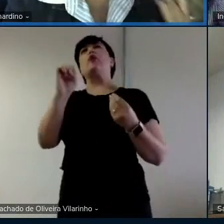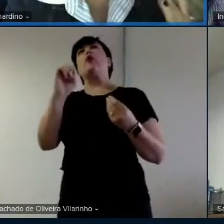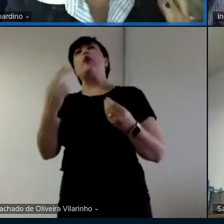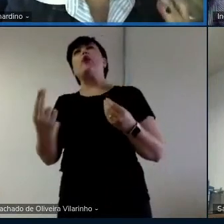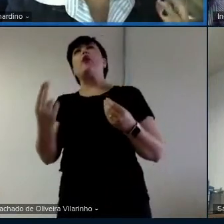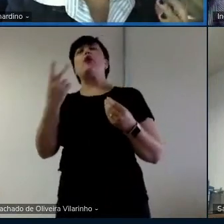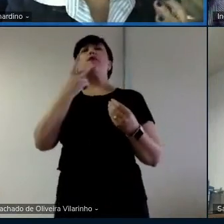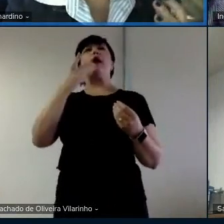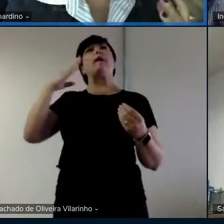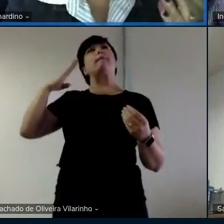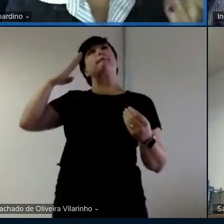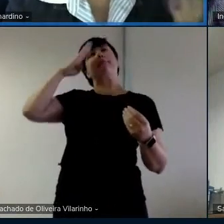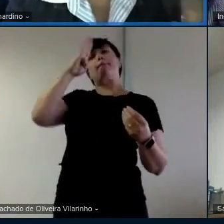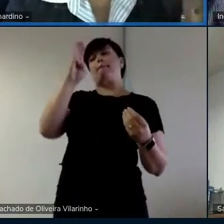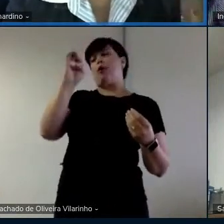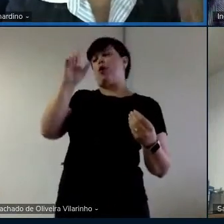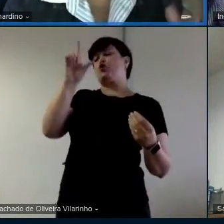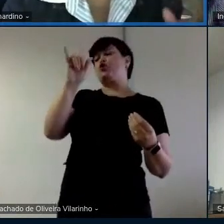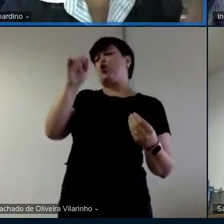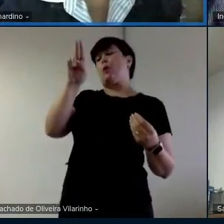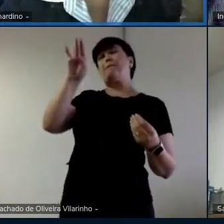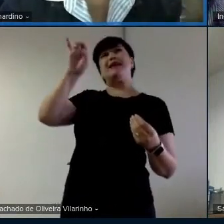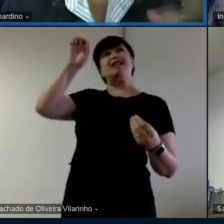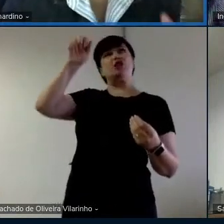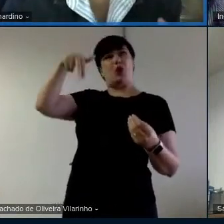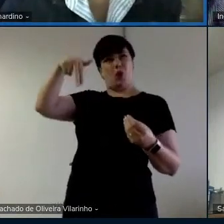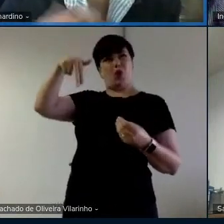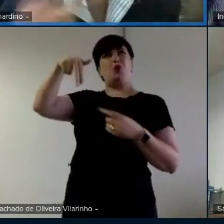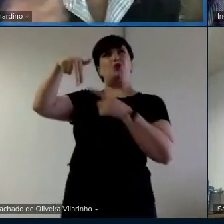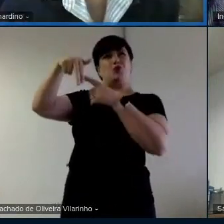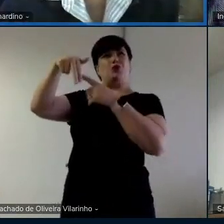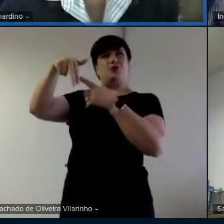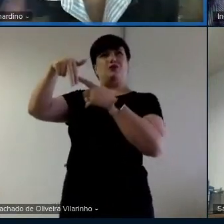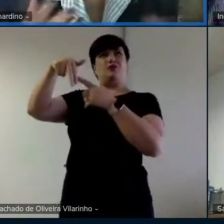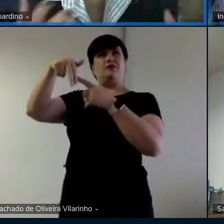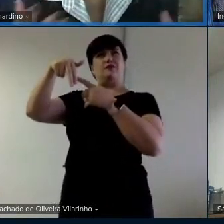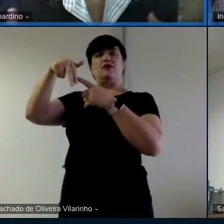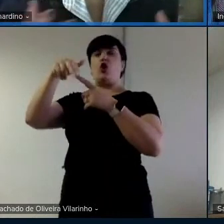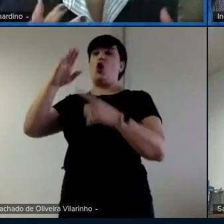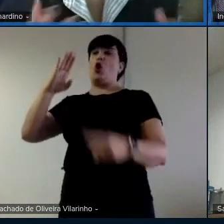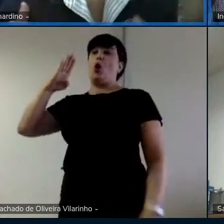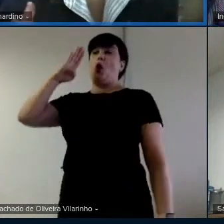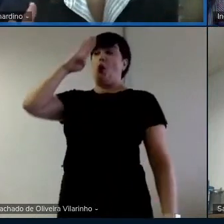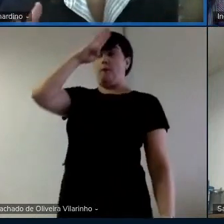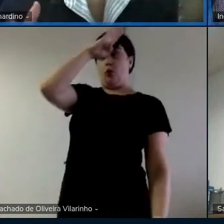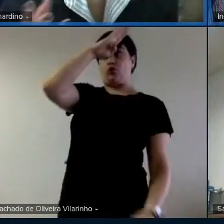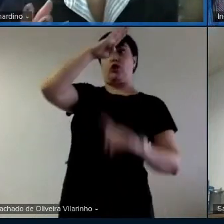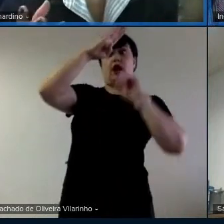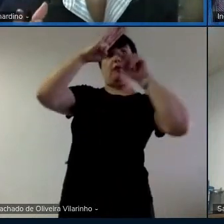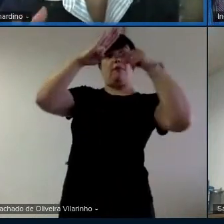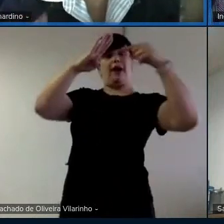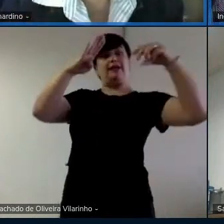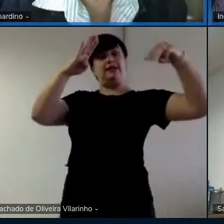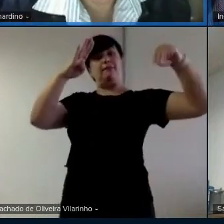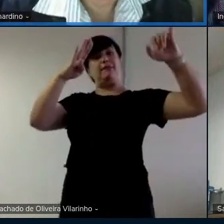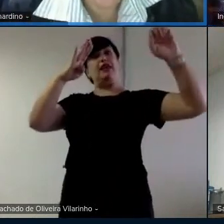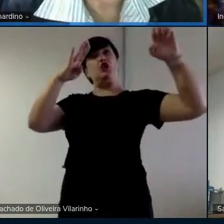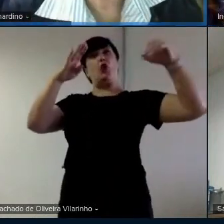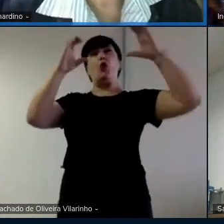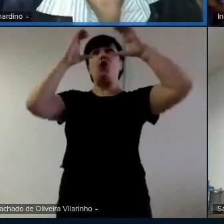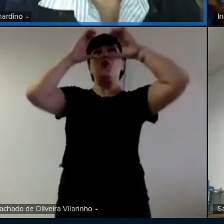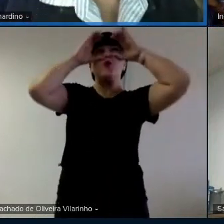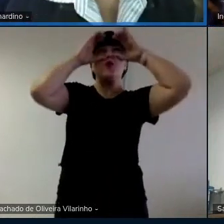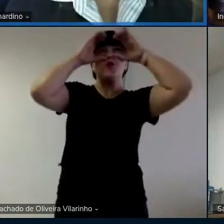Bolsominions, que seriam Bolsonaro mais os Minions, do malvado favorito.